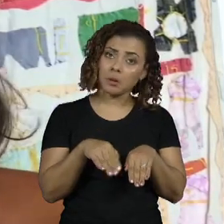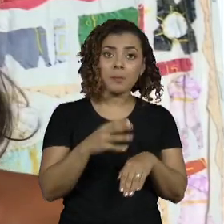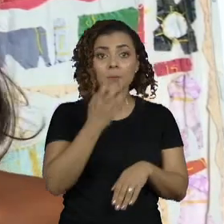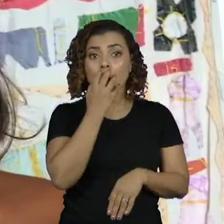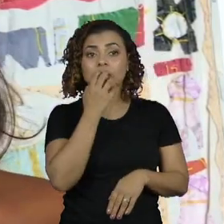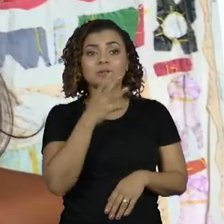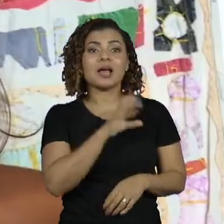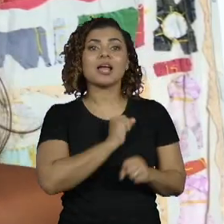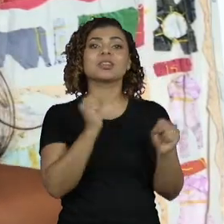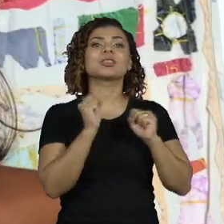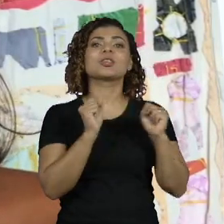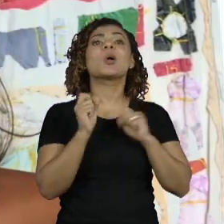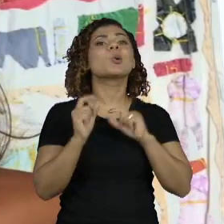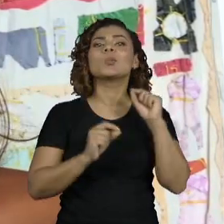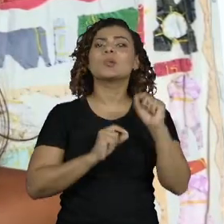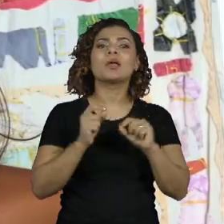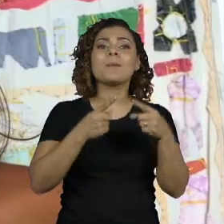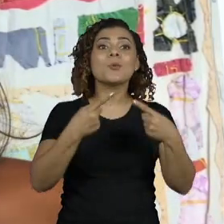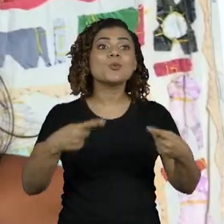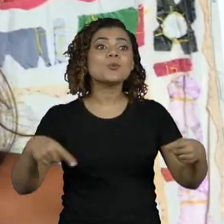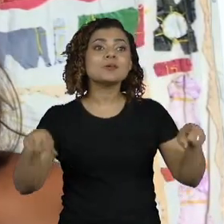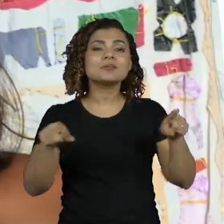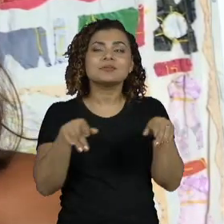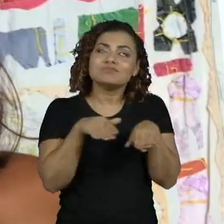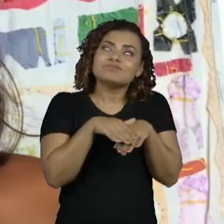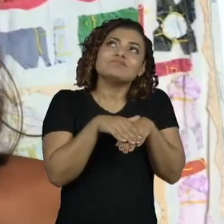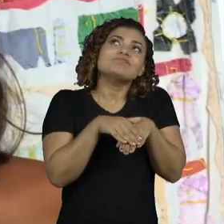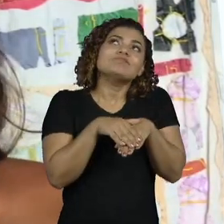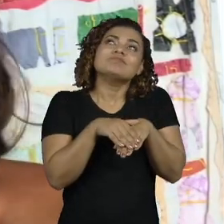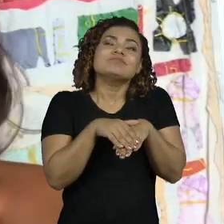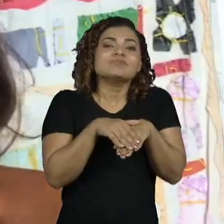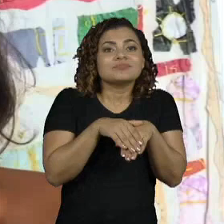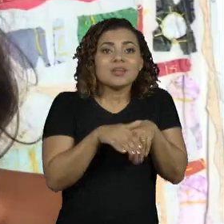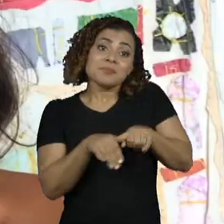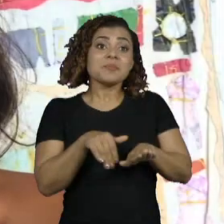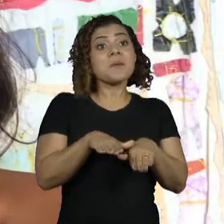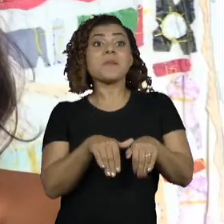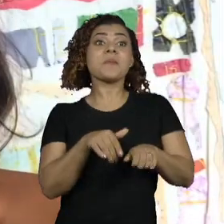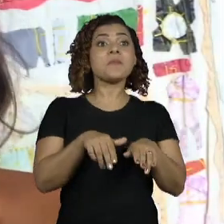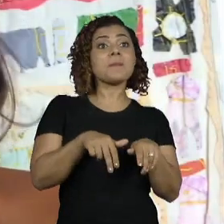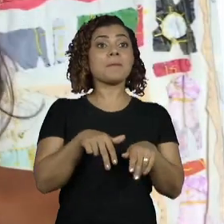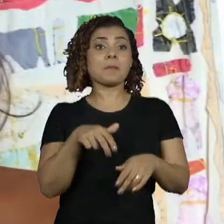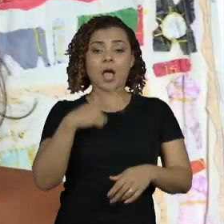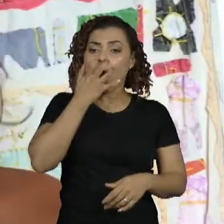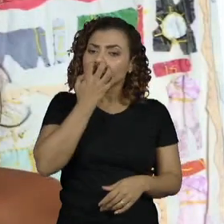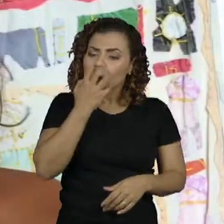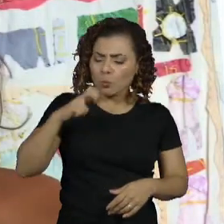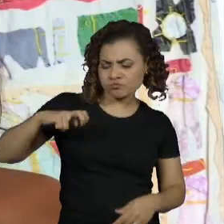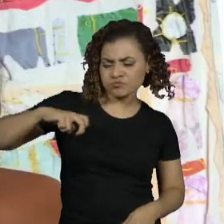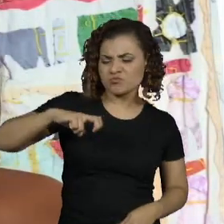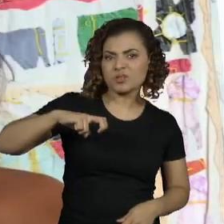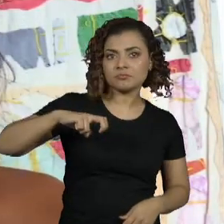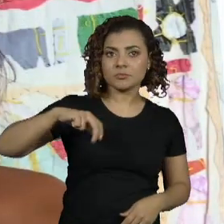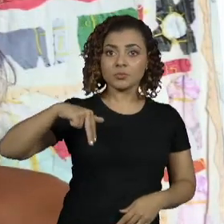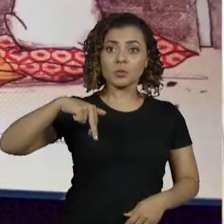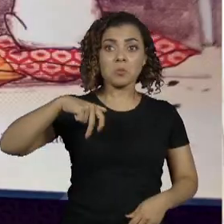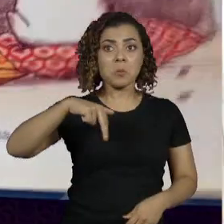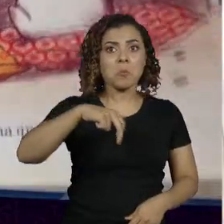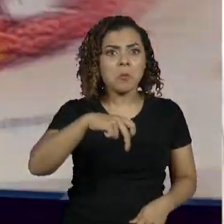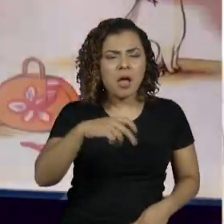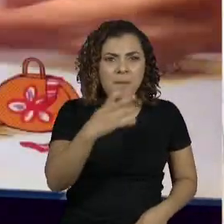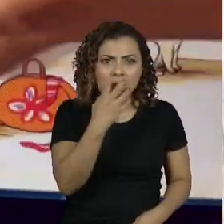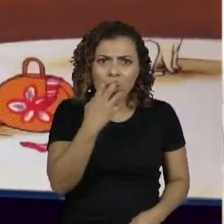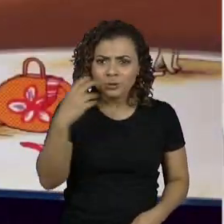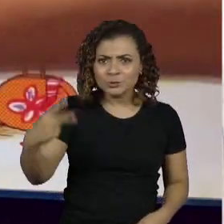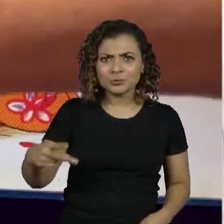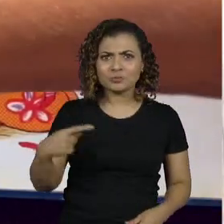do luar, de música e de andar na ponta dos pés. Pois é, meu cachorro